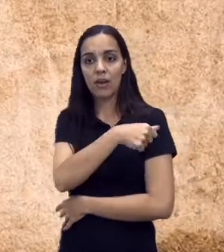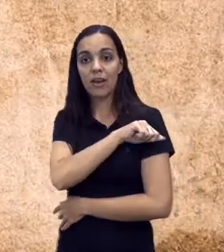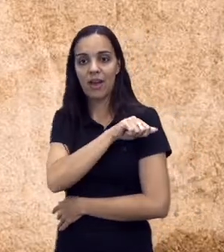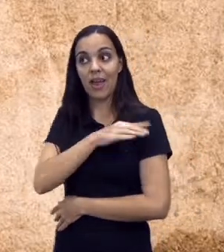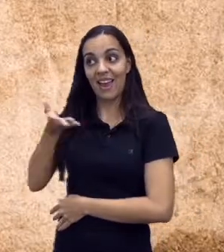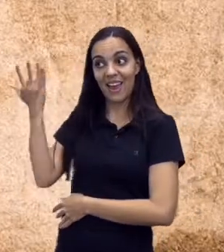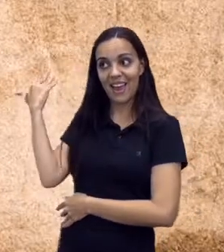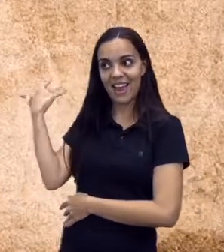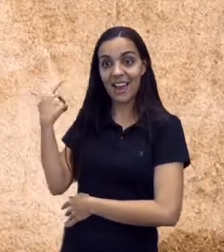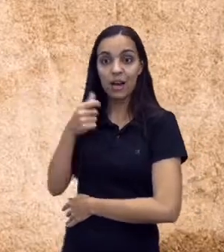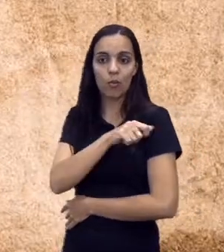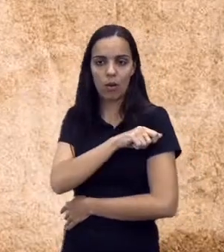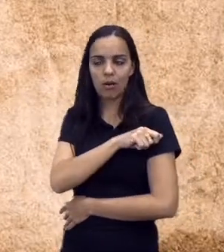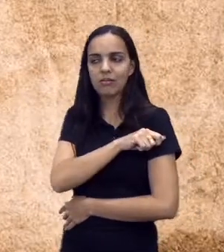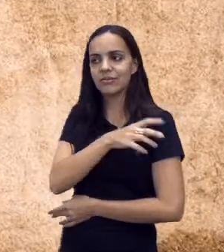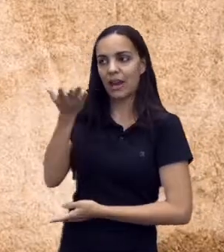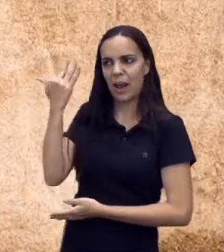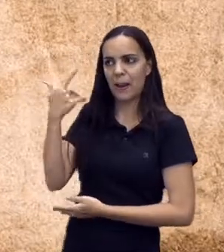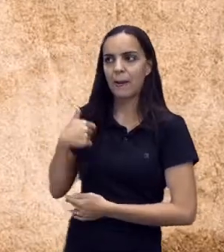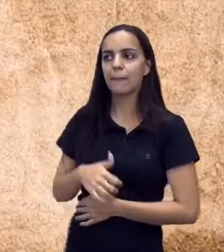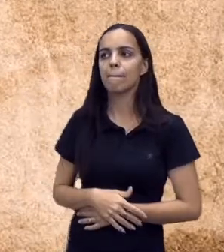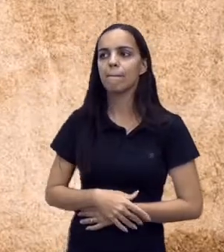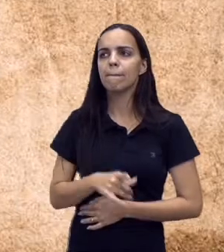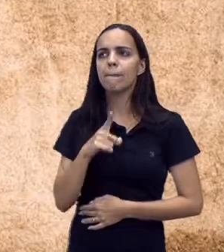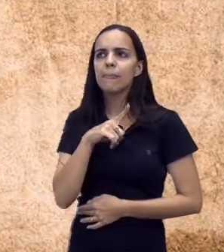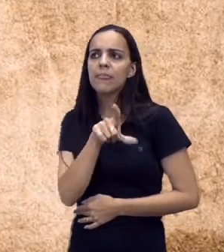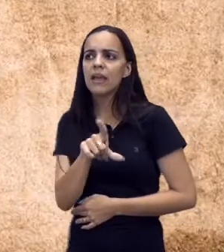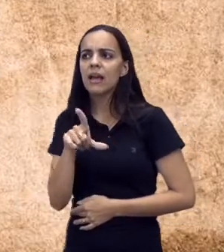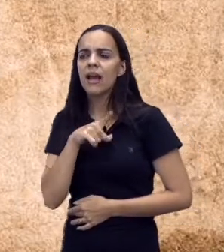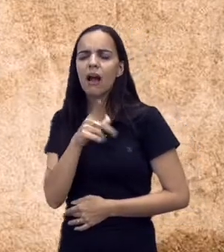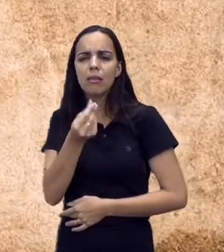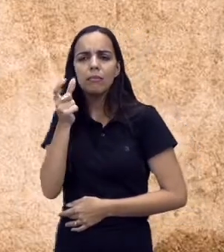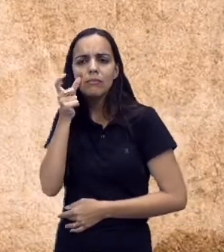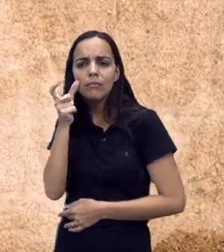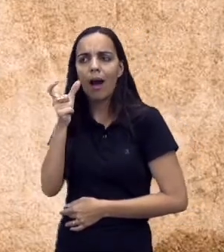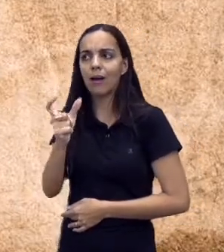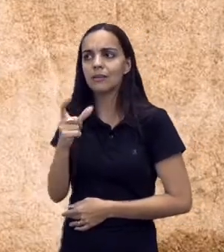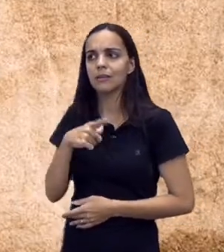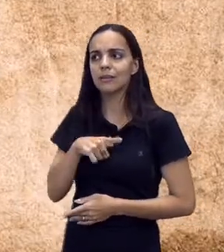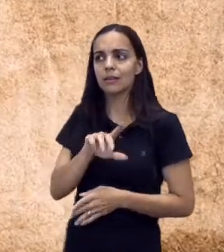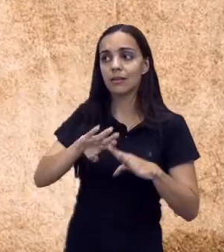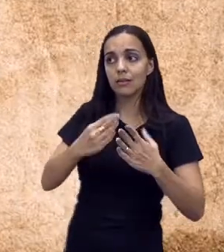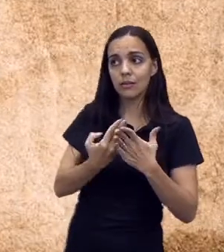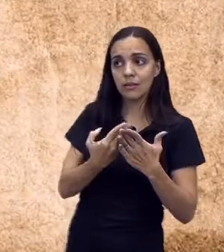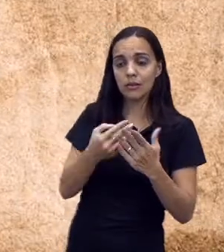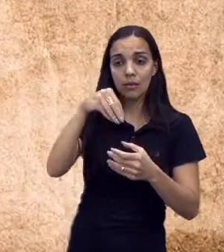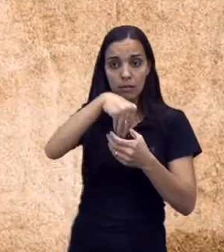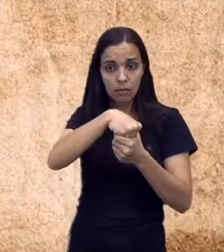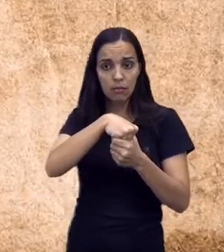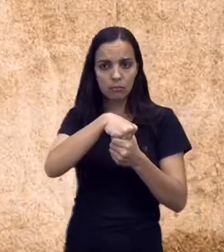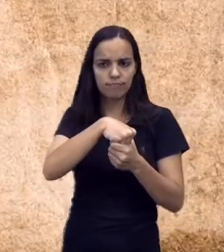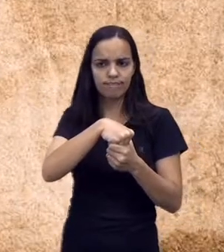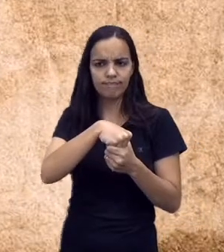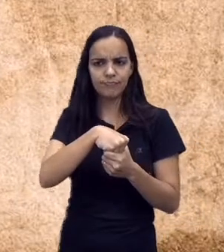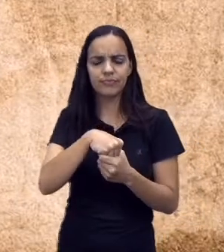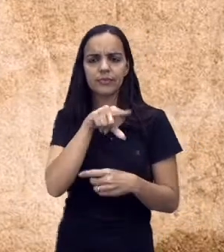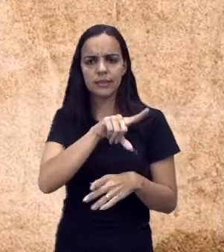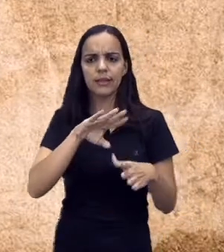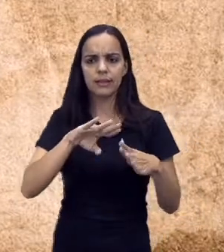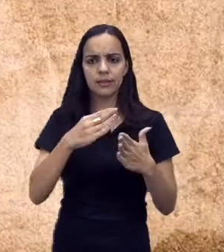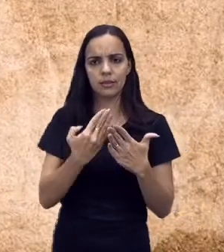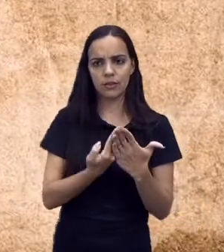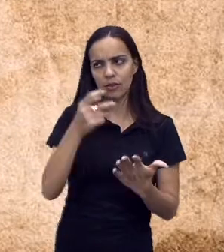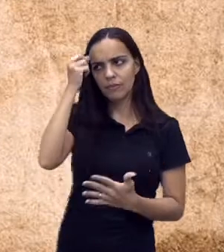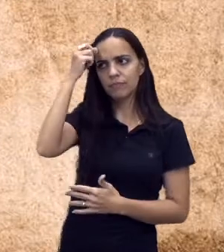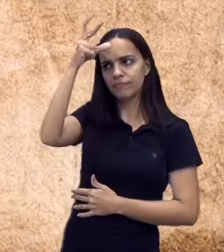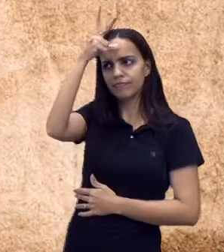aluna naquela época, da Escola Municipal Valdemar Nadil Krenak, uma escola da Prefeitura de Governador Valadares, do nosso município.